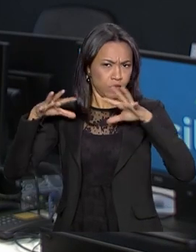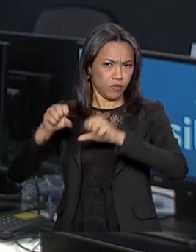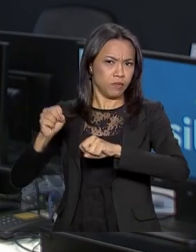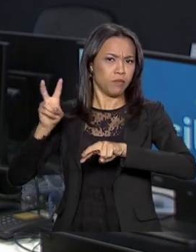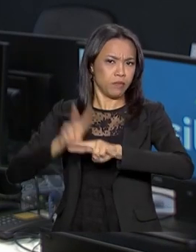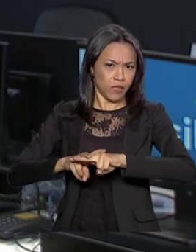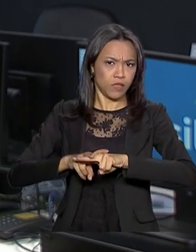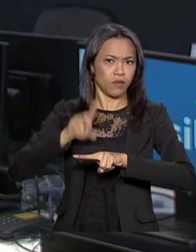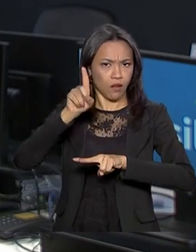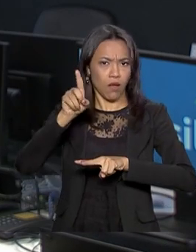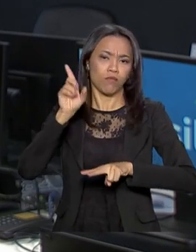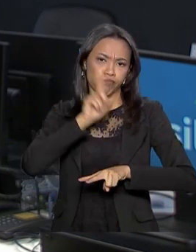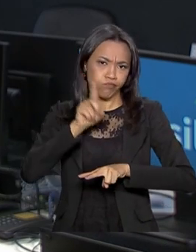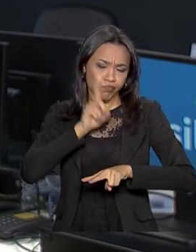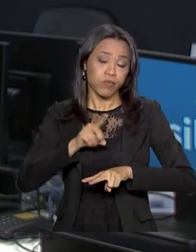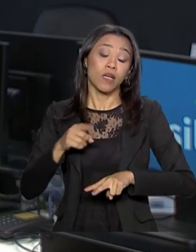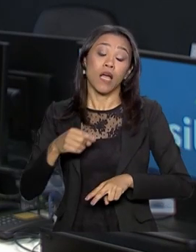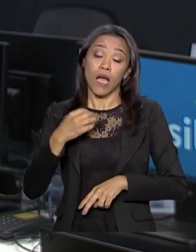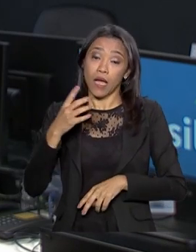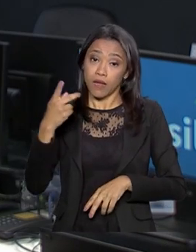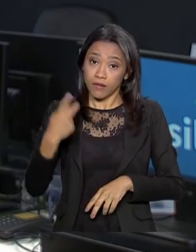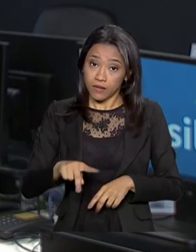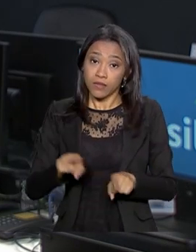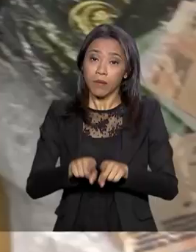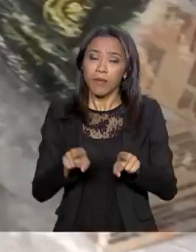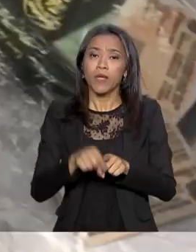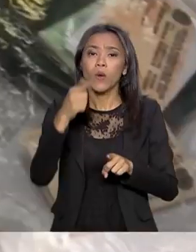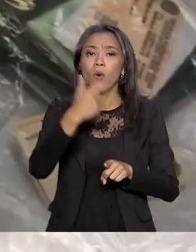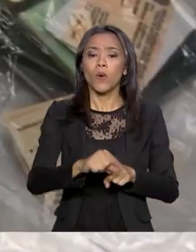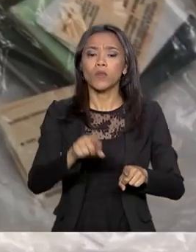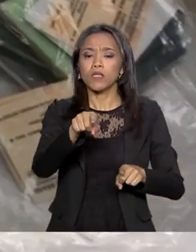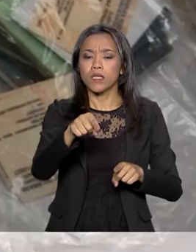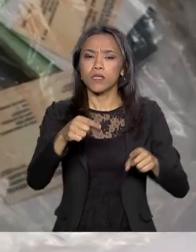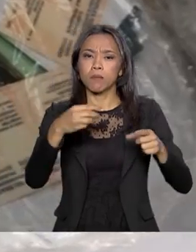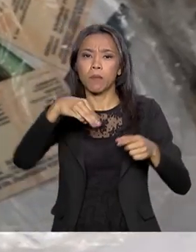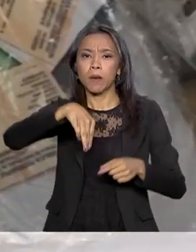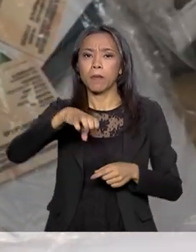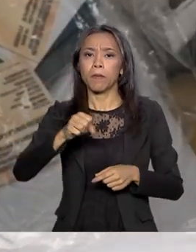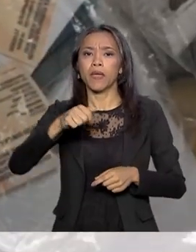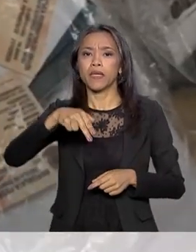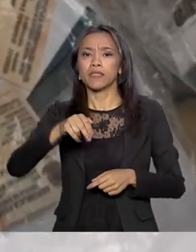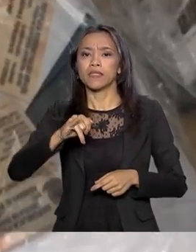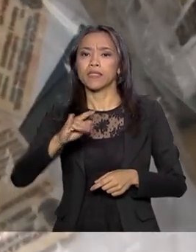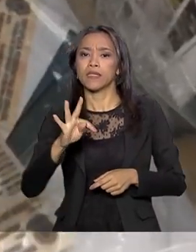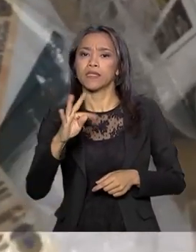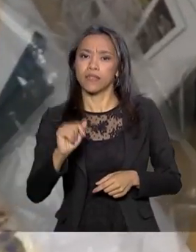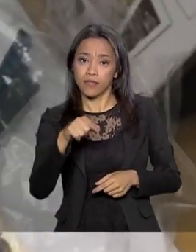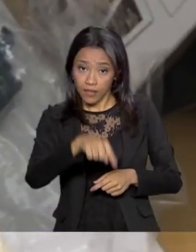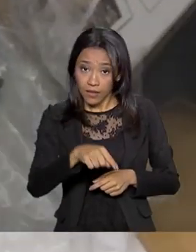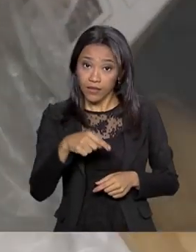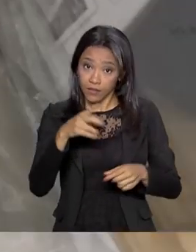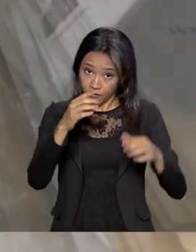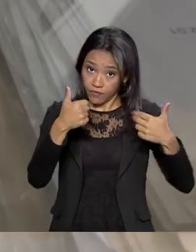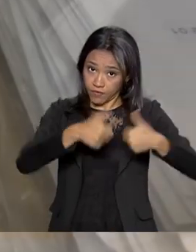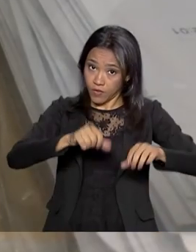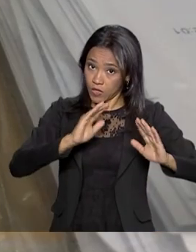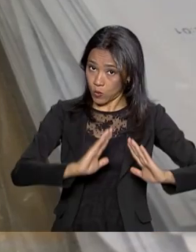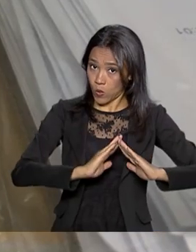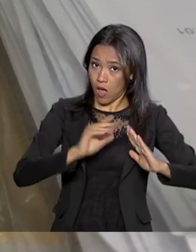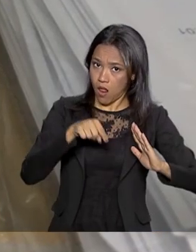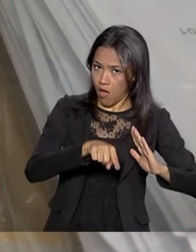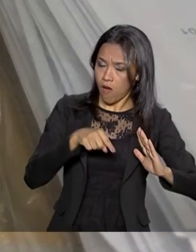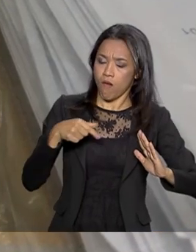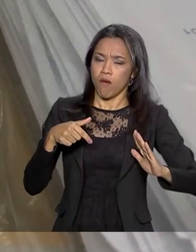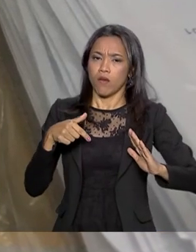A polícia realizou busca e apreensão numa mesquita onde um dos investigados assediava imigrantes ilegais. Três pessoas